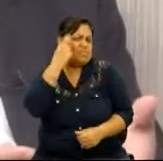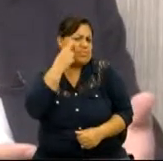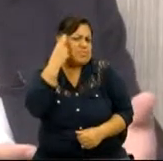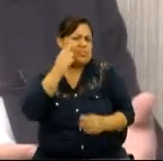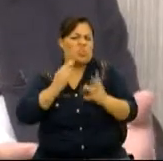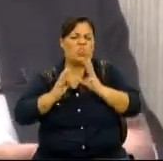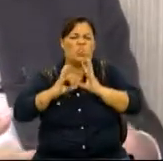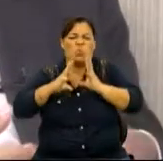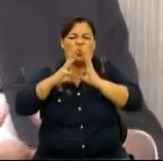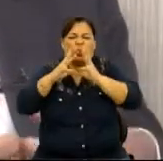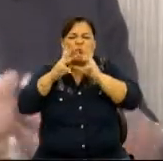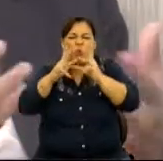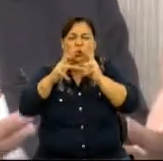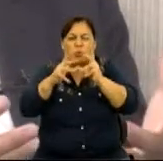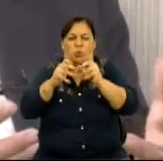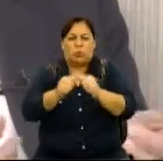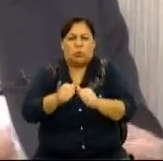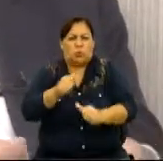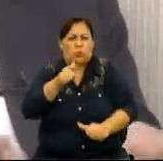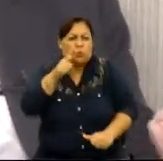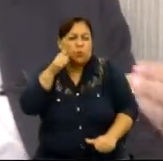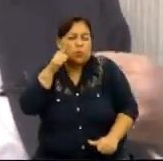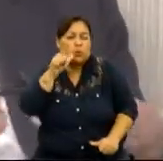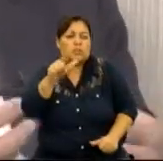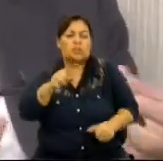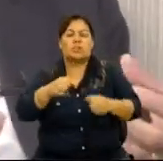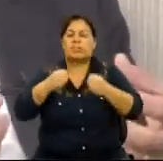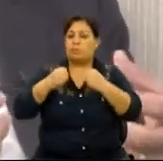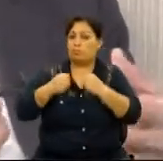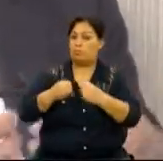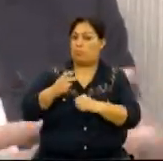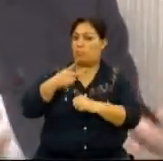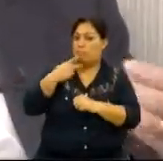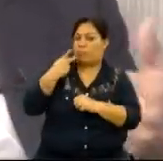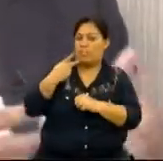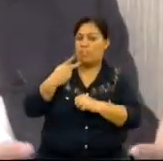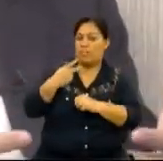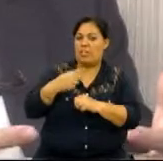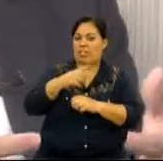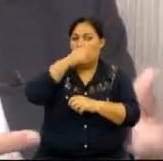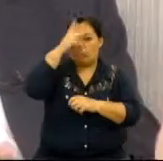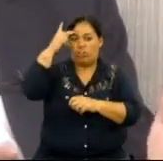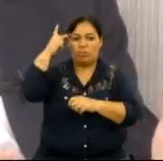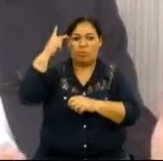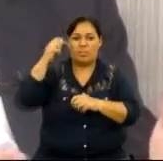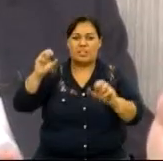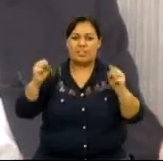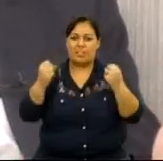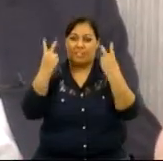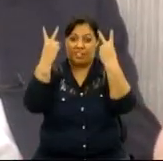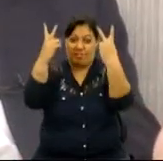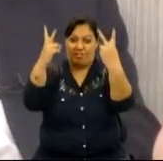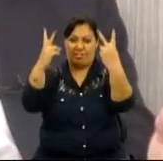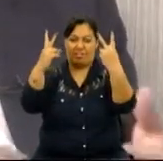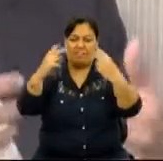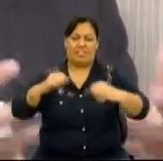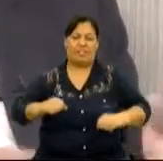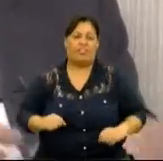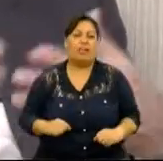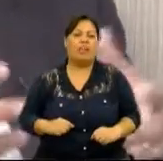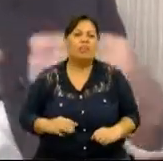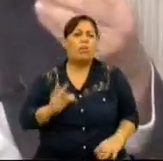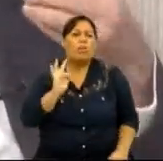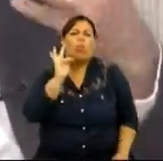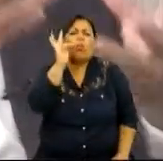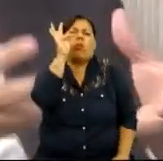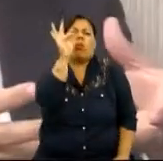na vida tudo que se pode dizer de uma pessoa com sucesso. Ela teve